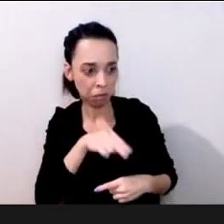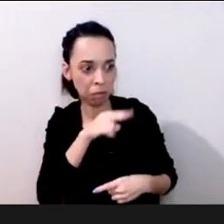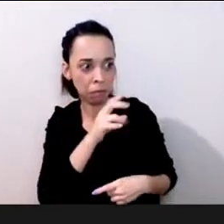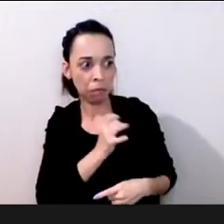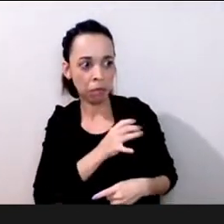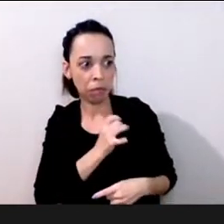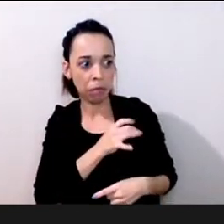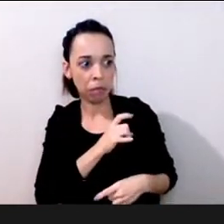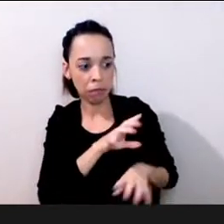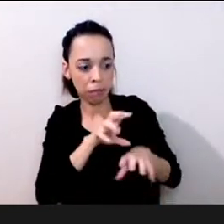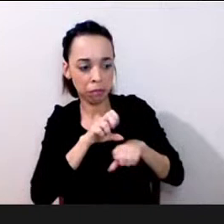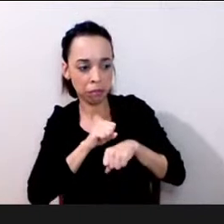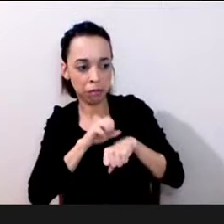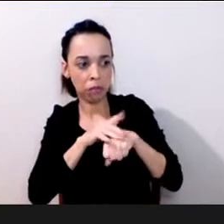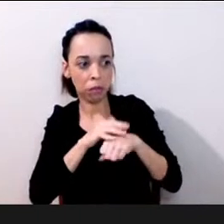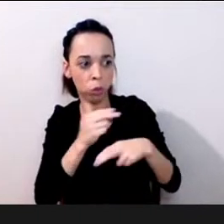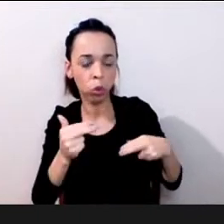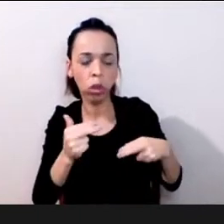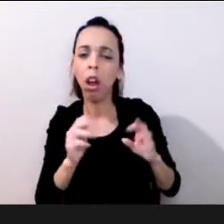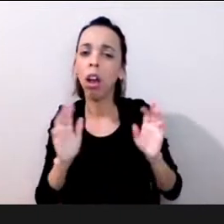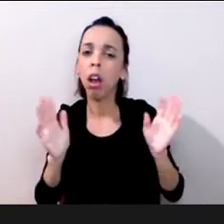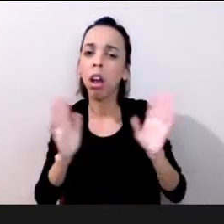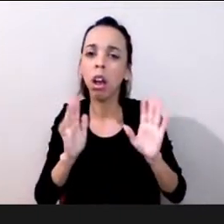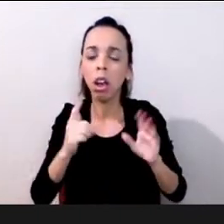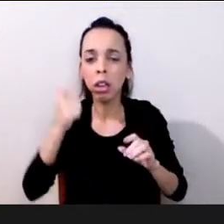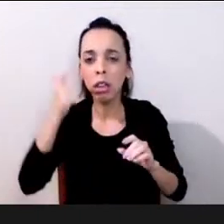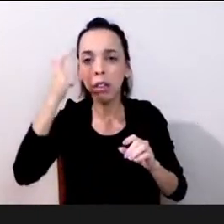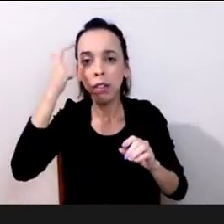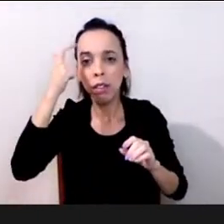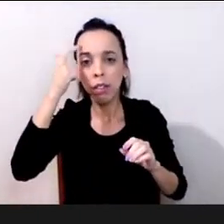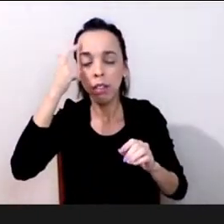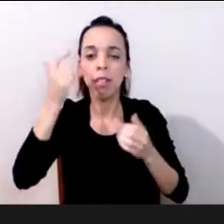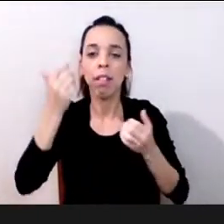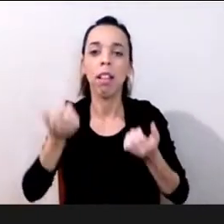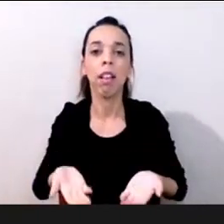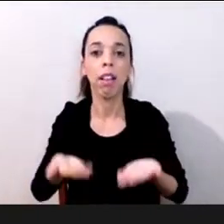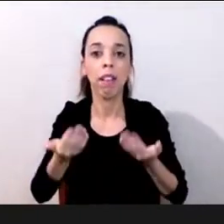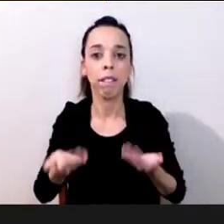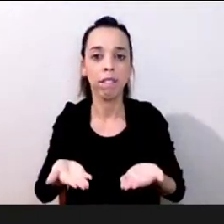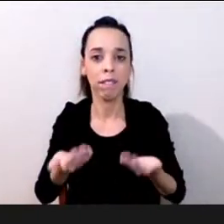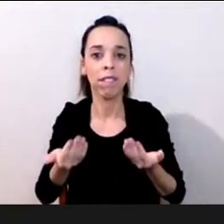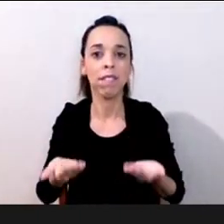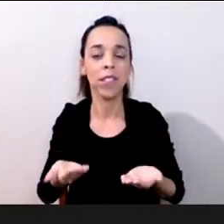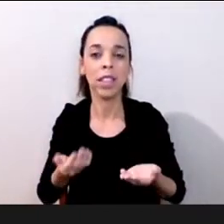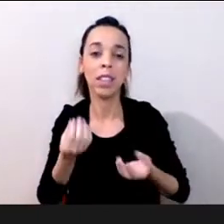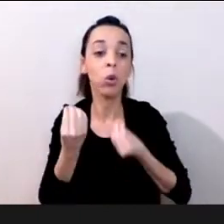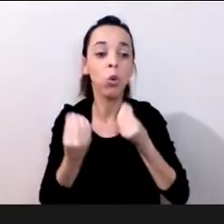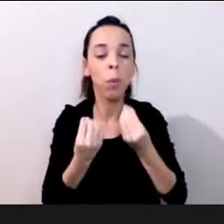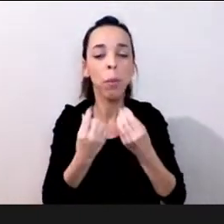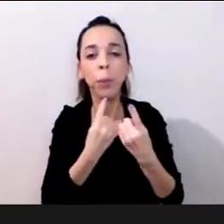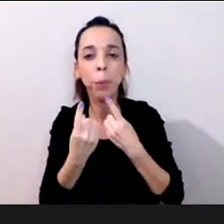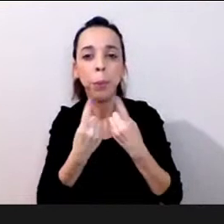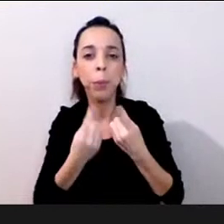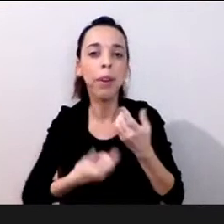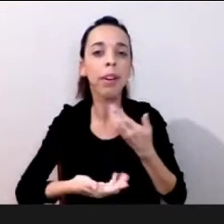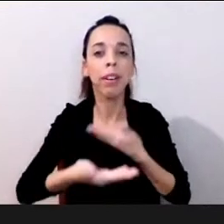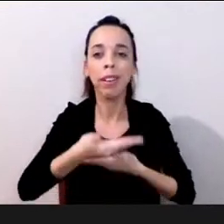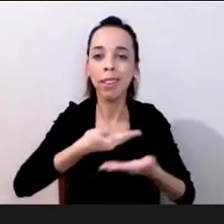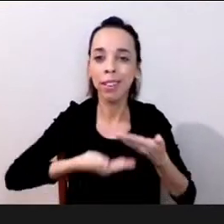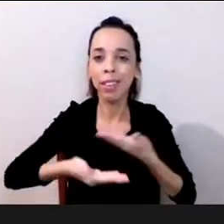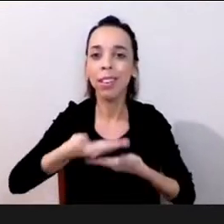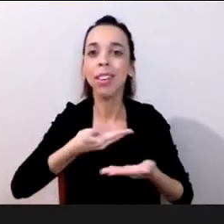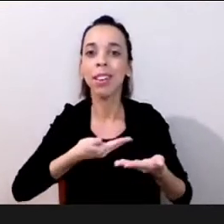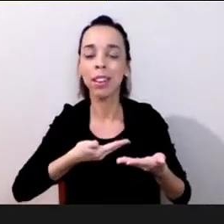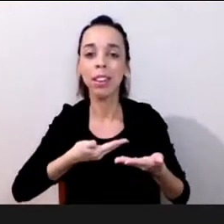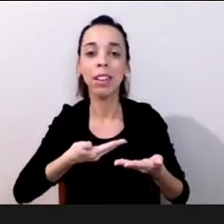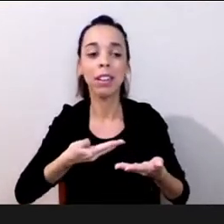né e vai ter que se mobilizar pra como a gente escuta esse medo como a gente põe as pessoas a conversar sobre isso que acordos que a gente constrói pra que isso